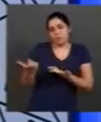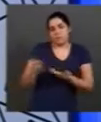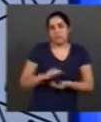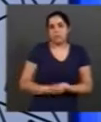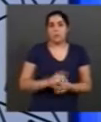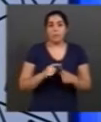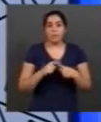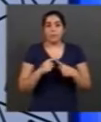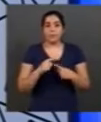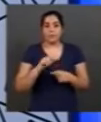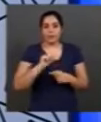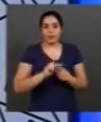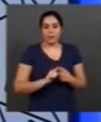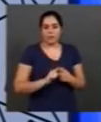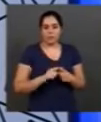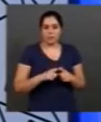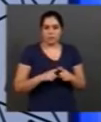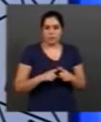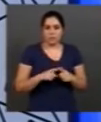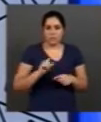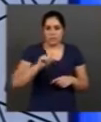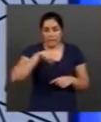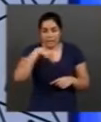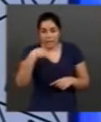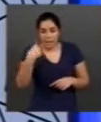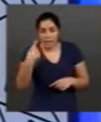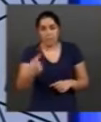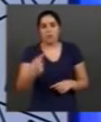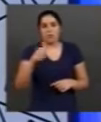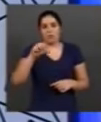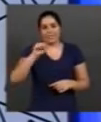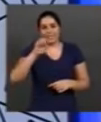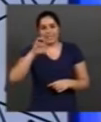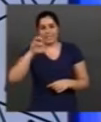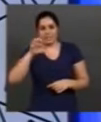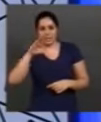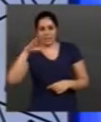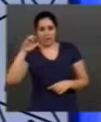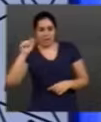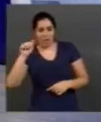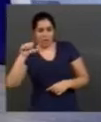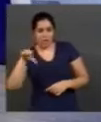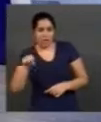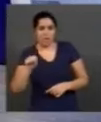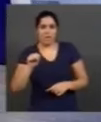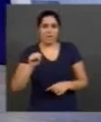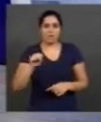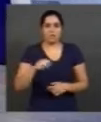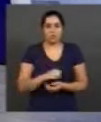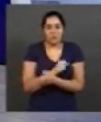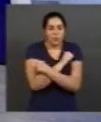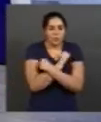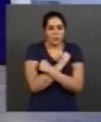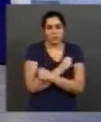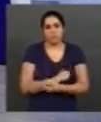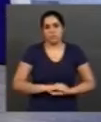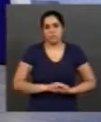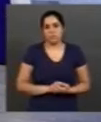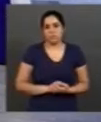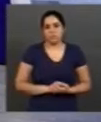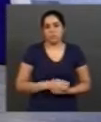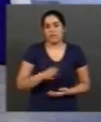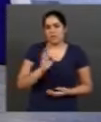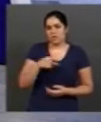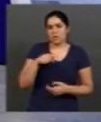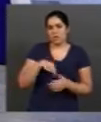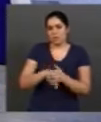E passa a ter secas, né? Excessivas no inverno. Eu já te fiz a pergunta